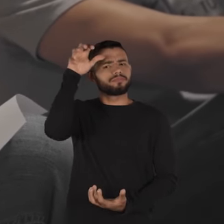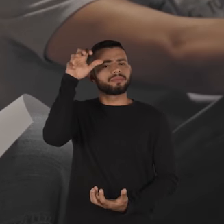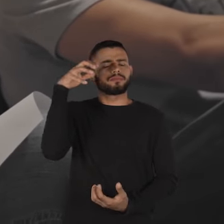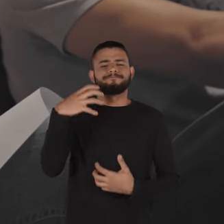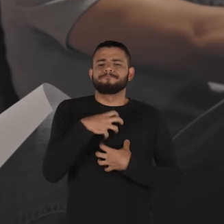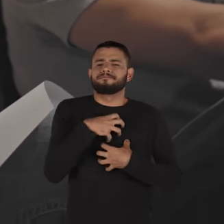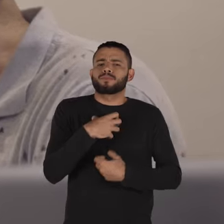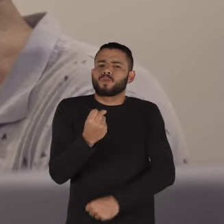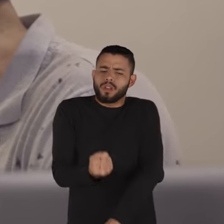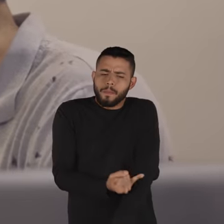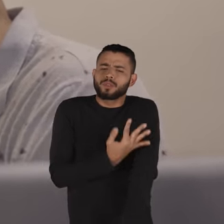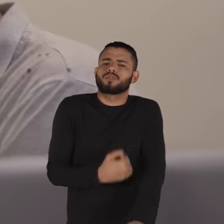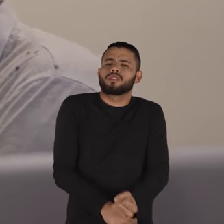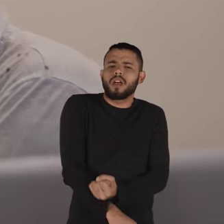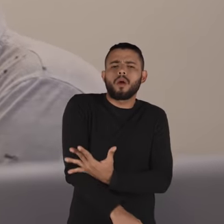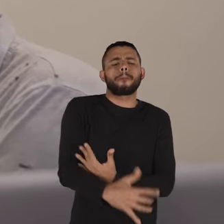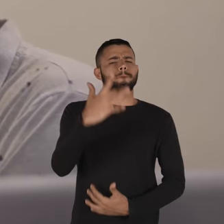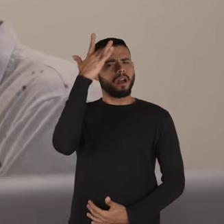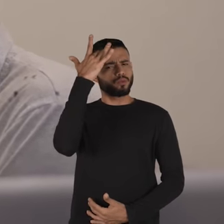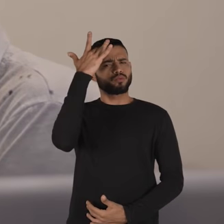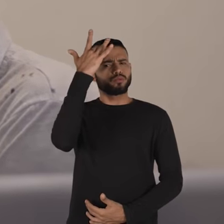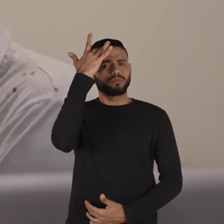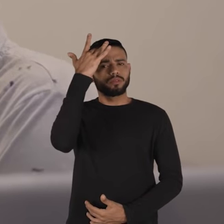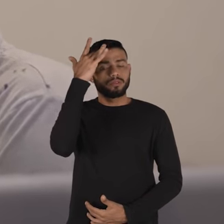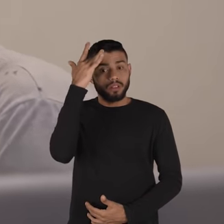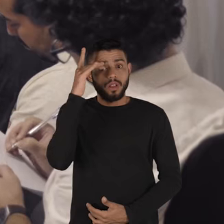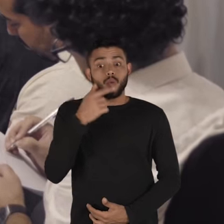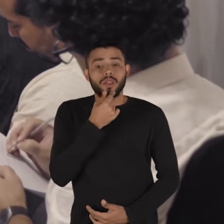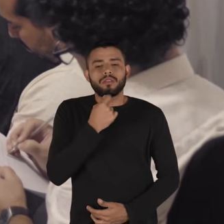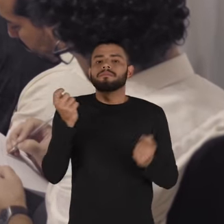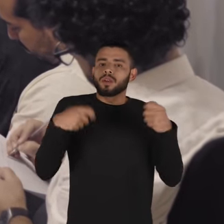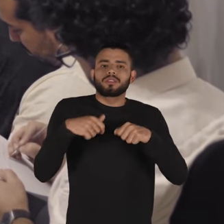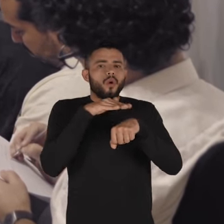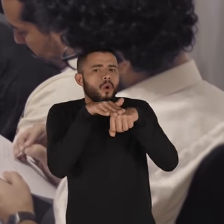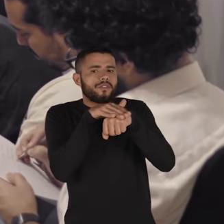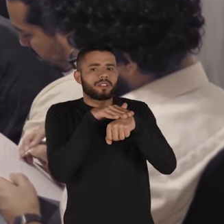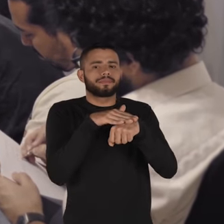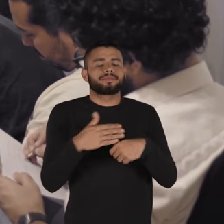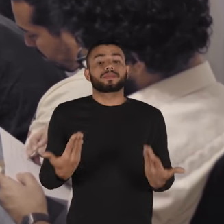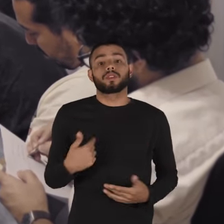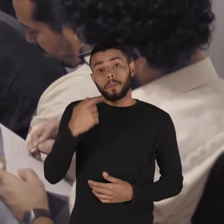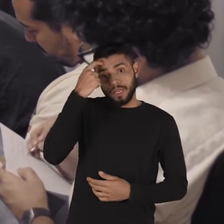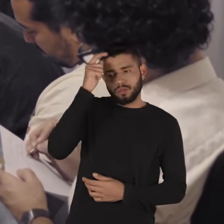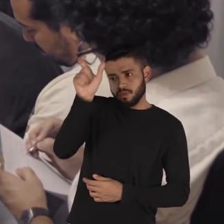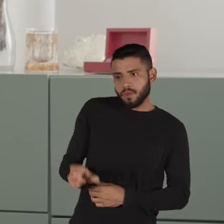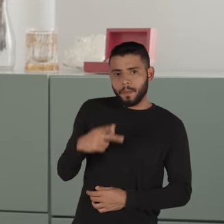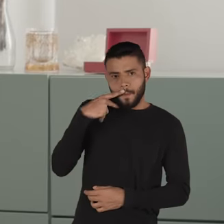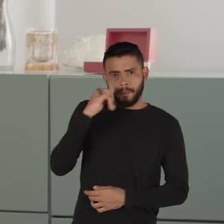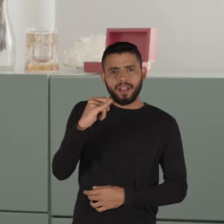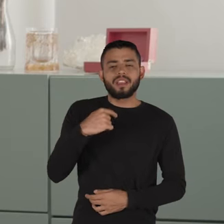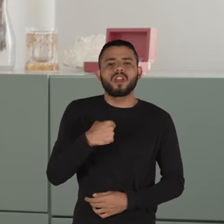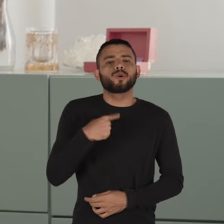um emocional mais maduro, para que possa ter uma conversa. Quando eu penso na figura do meu pai,